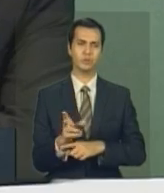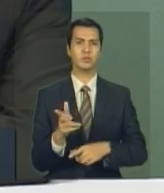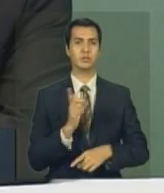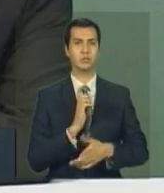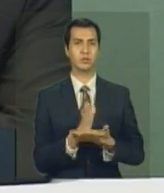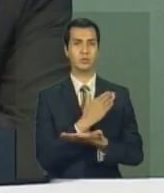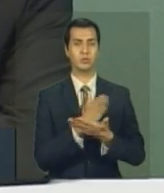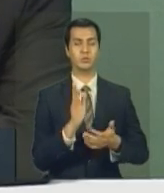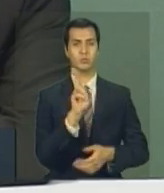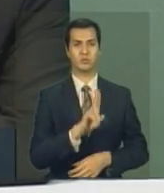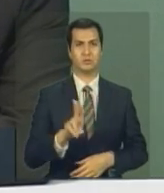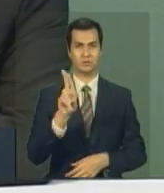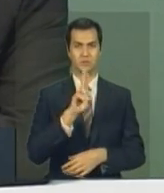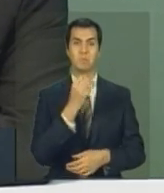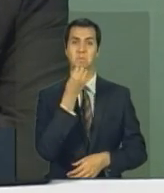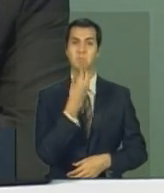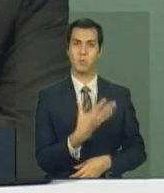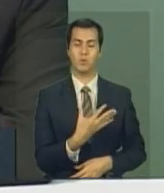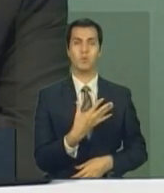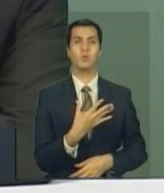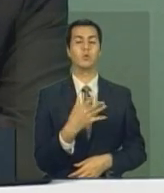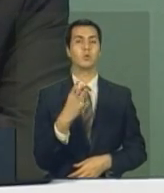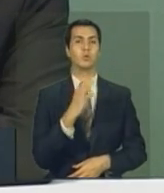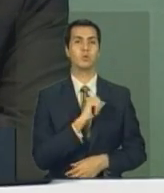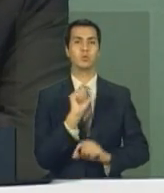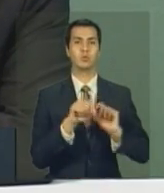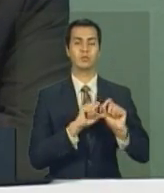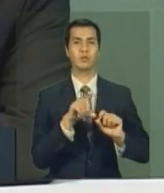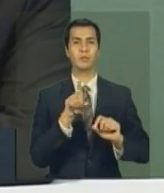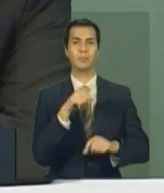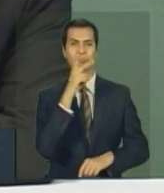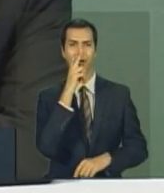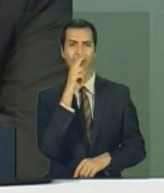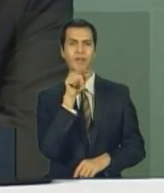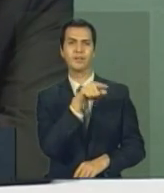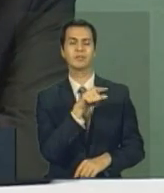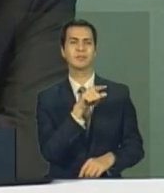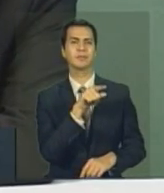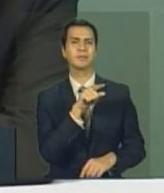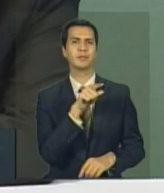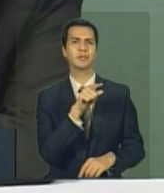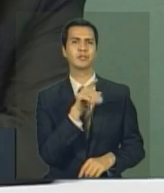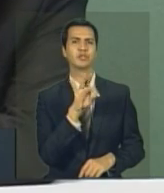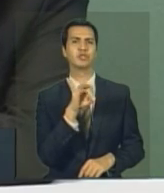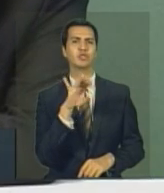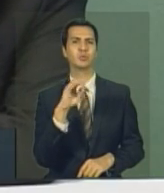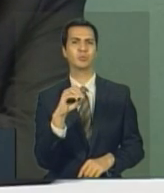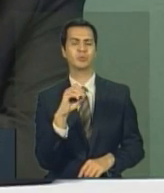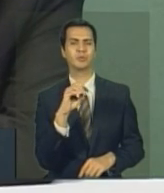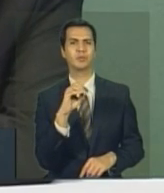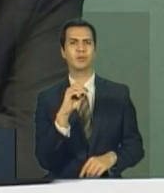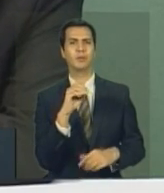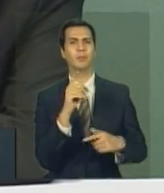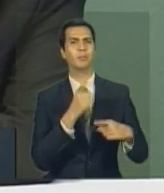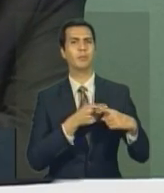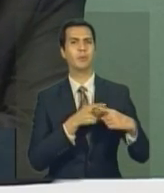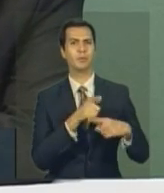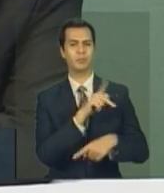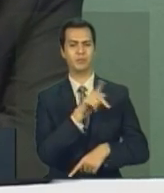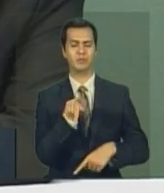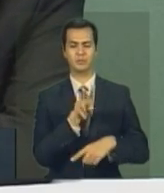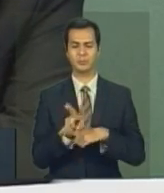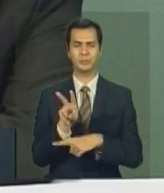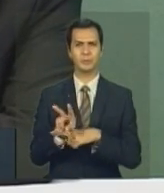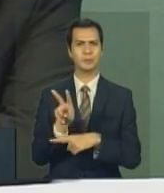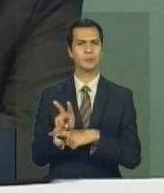de universidade boas no país que gostam de ser chamados de tia e tio. Isso vai desaparecer em função do